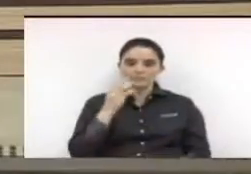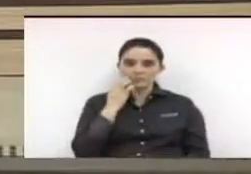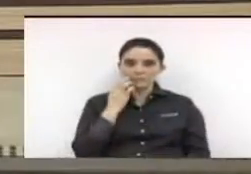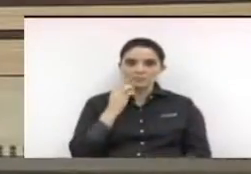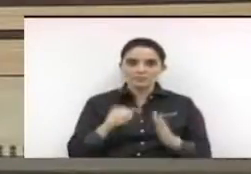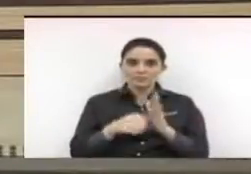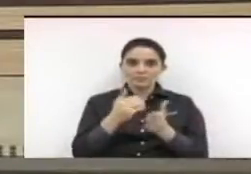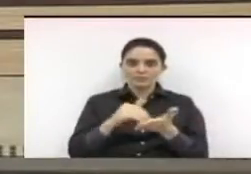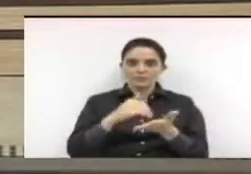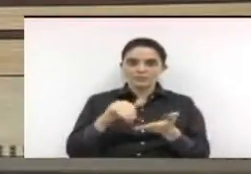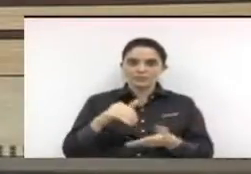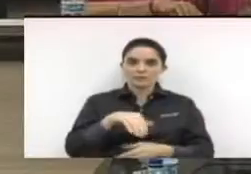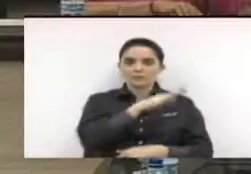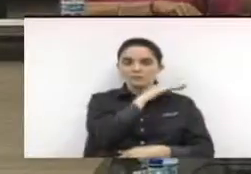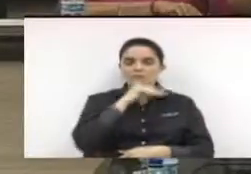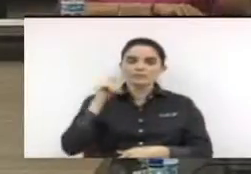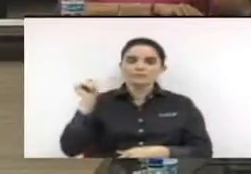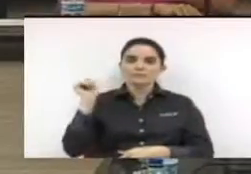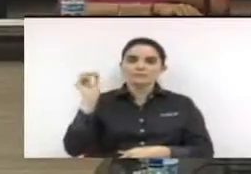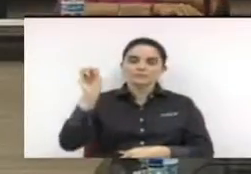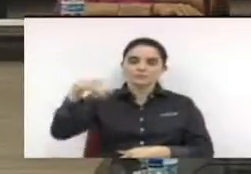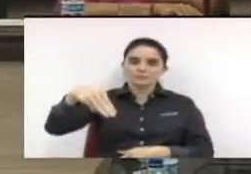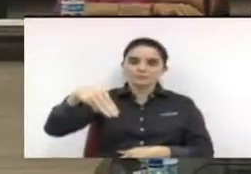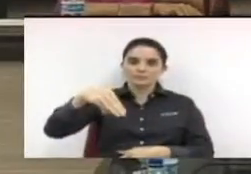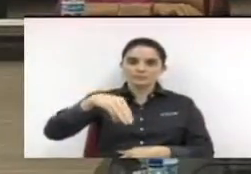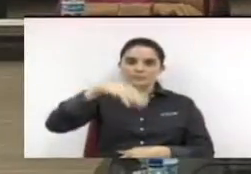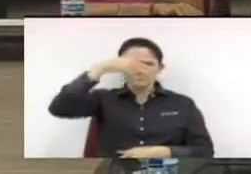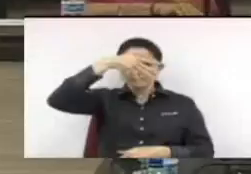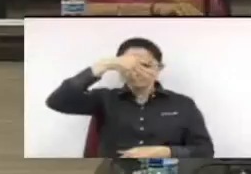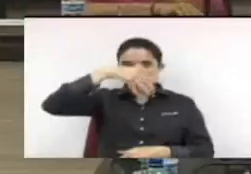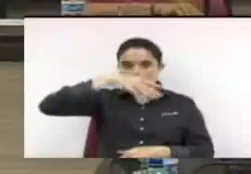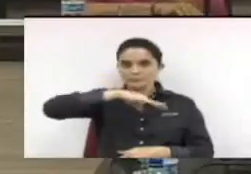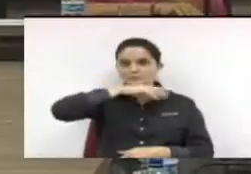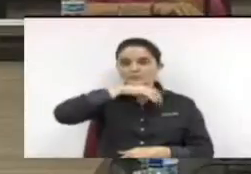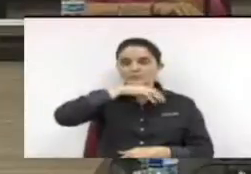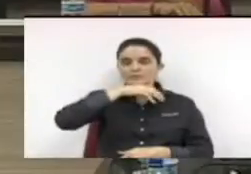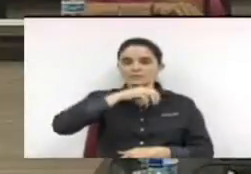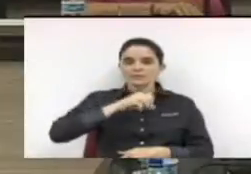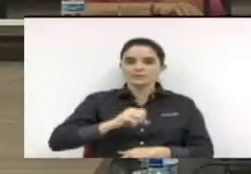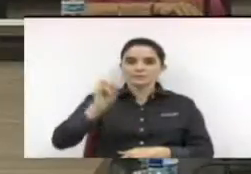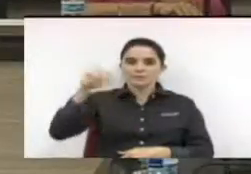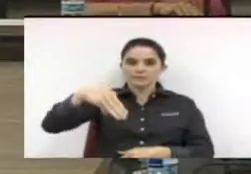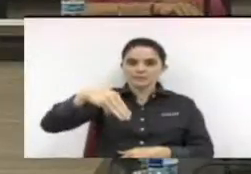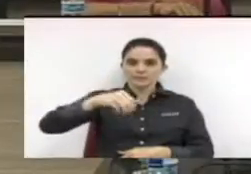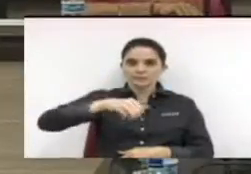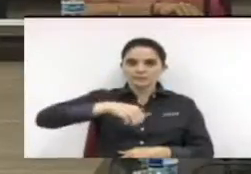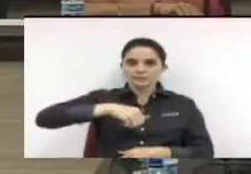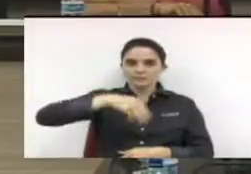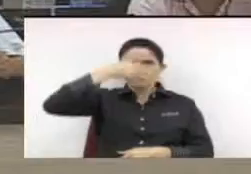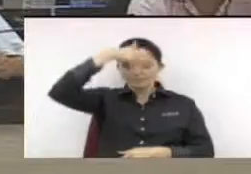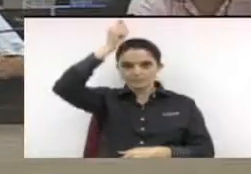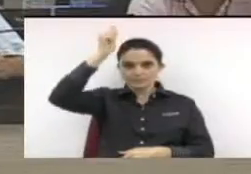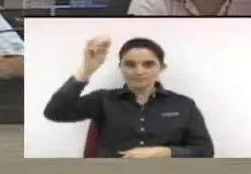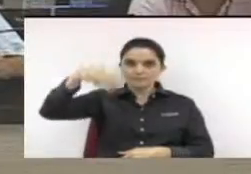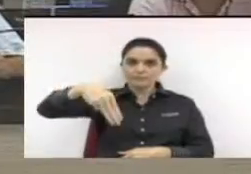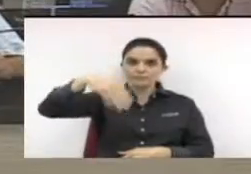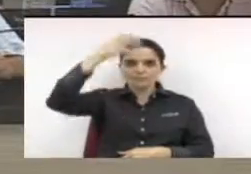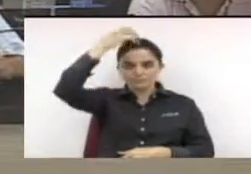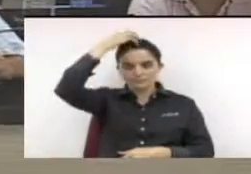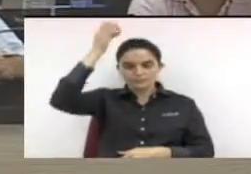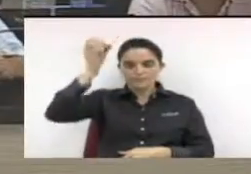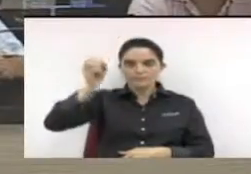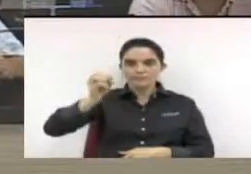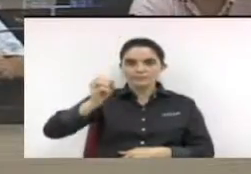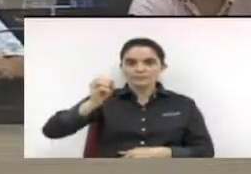primeiro secretário vereador aluísio marinho de andrade sim andré henrique da silva sim toninho franco sim